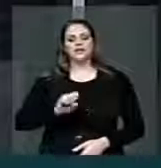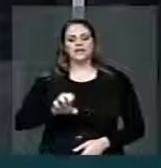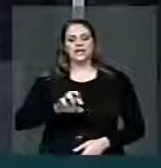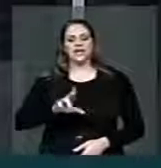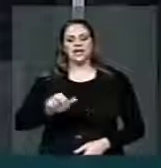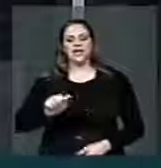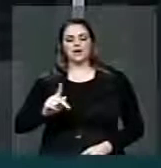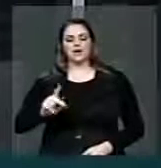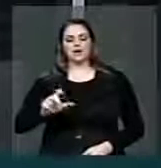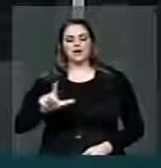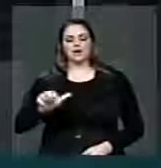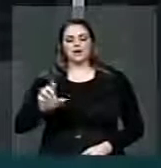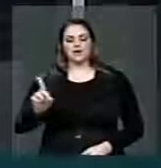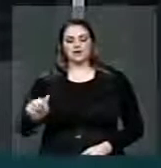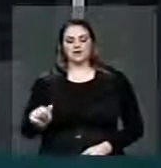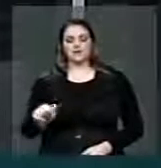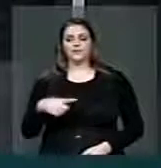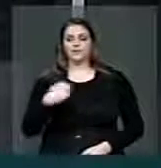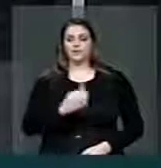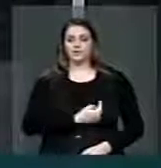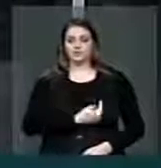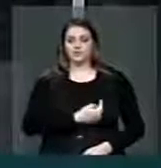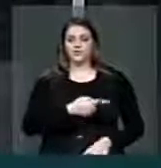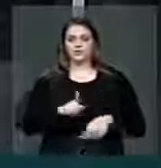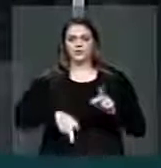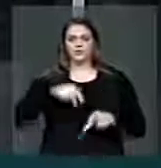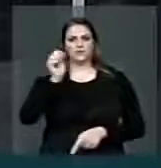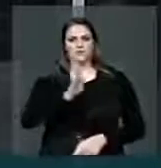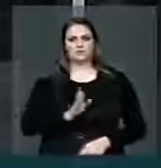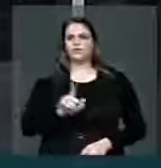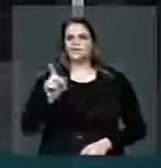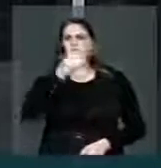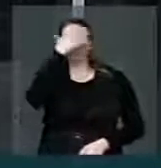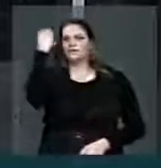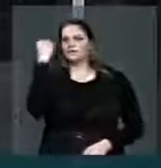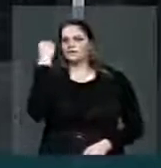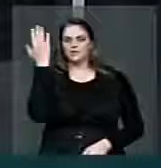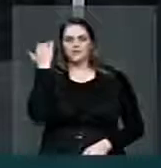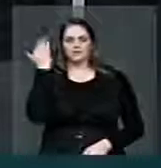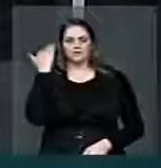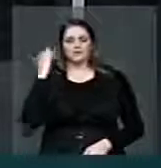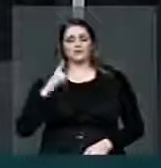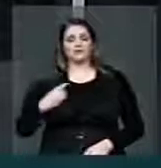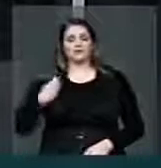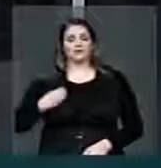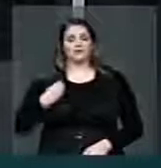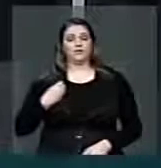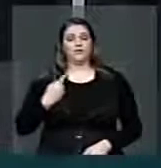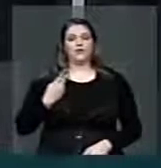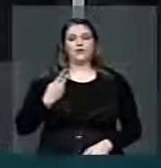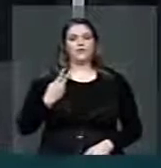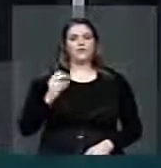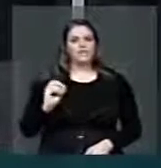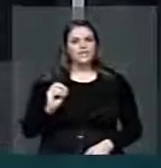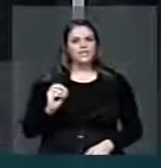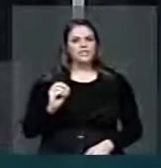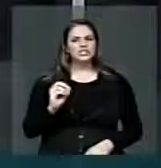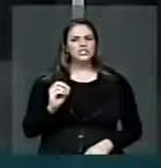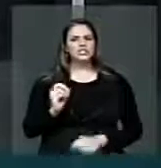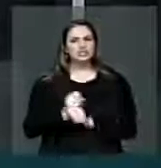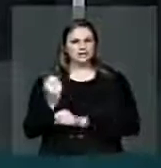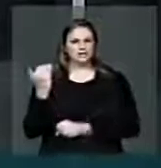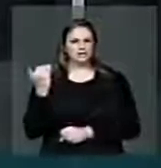Todos nós brasileiros nunca esquecemos aquelas imagens de há duas décadas atrás de um